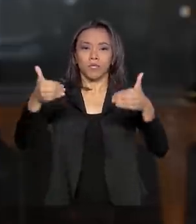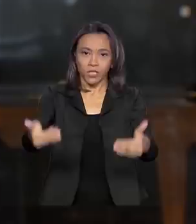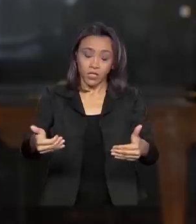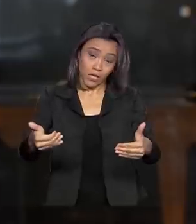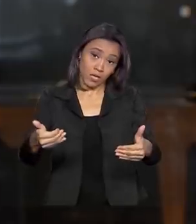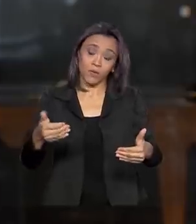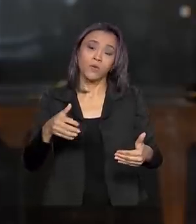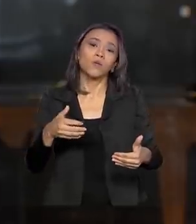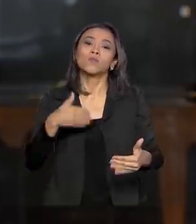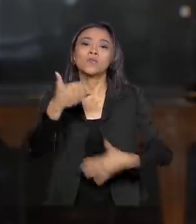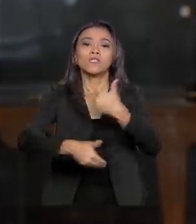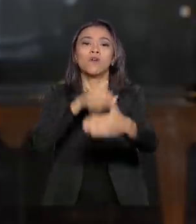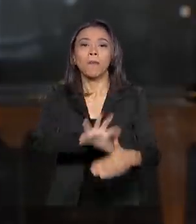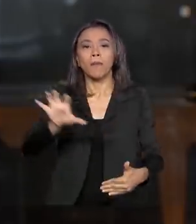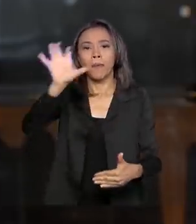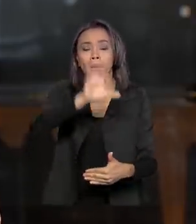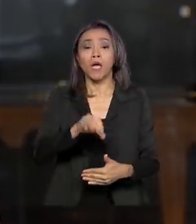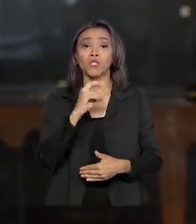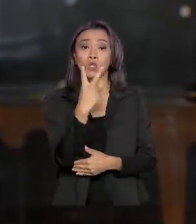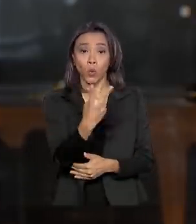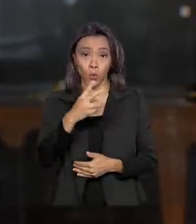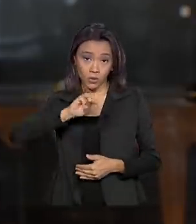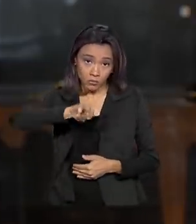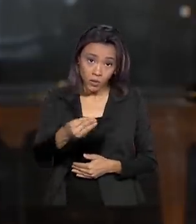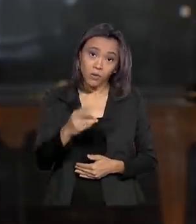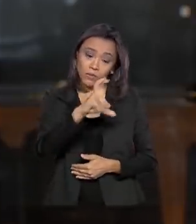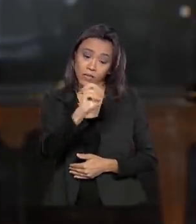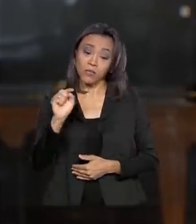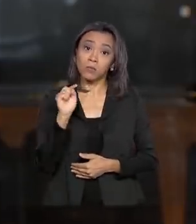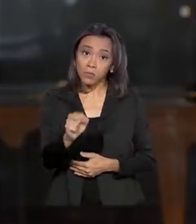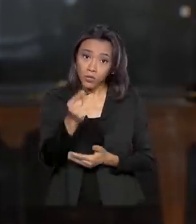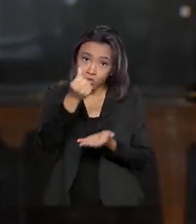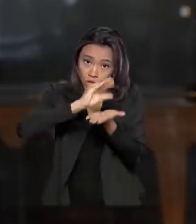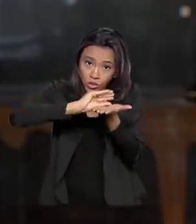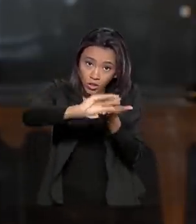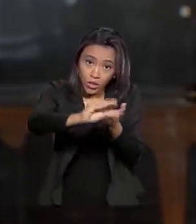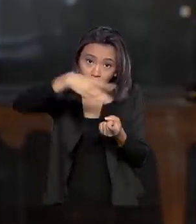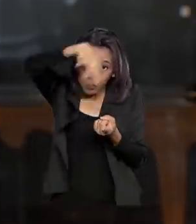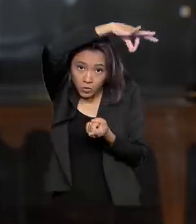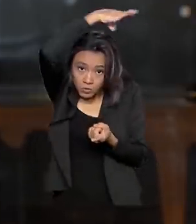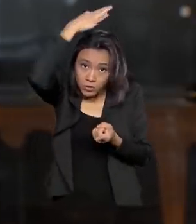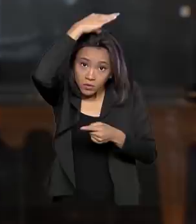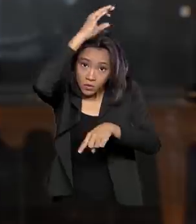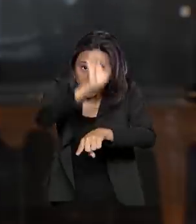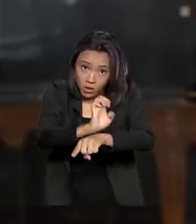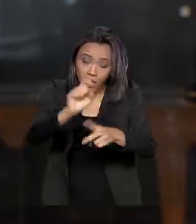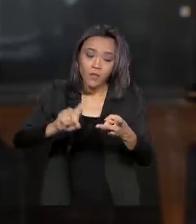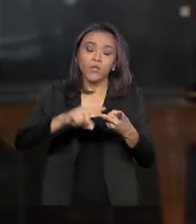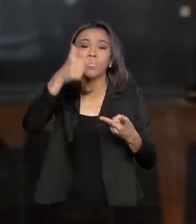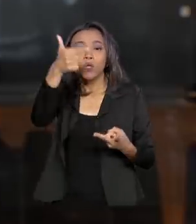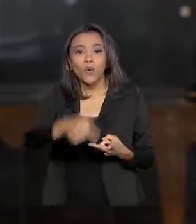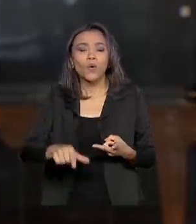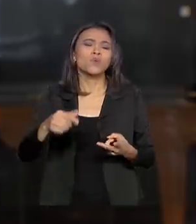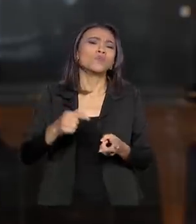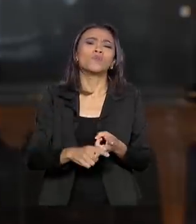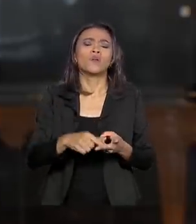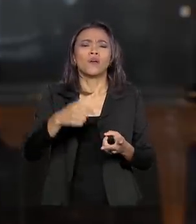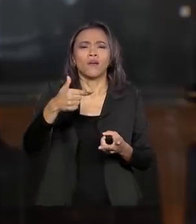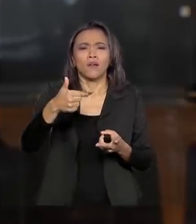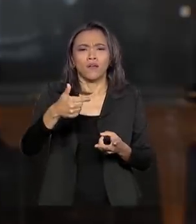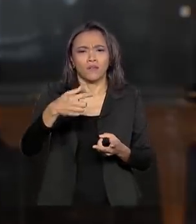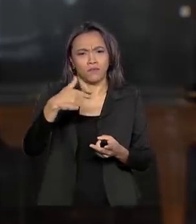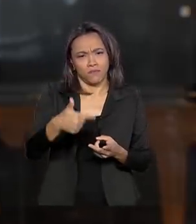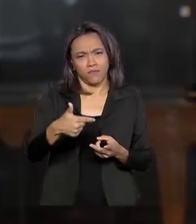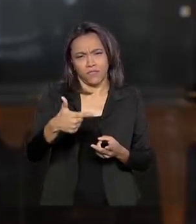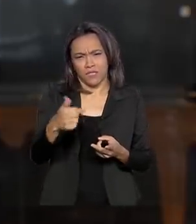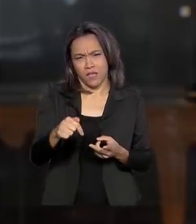liberou R$ 2,5 milhões para o Espírito Santo e outros R 17 milhões para 35 municípios de